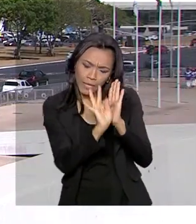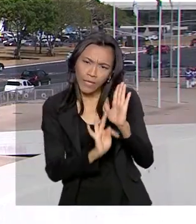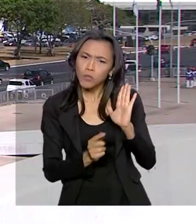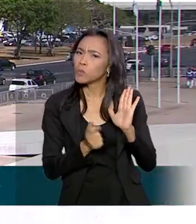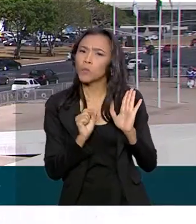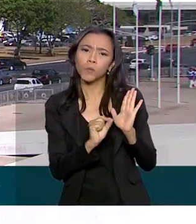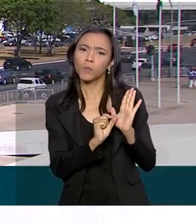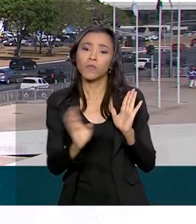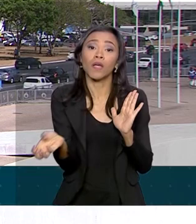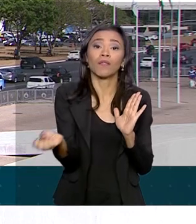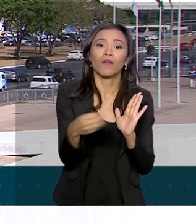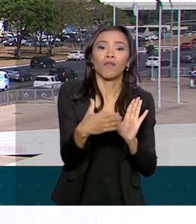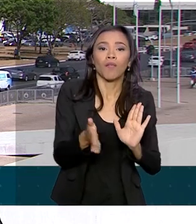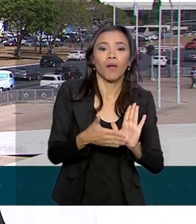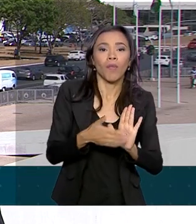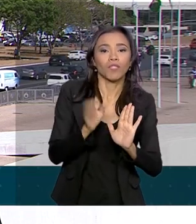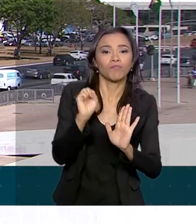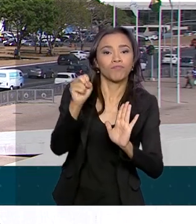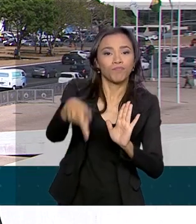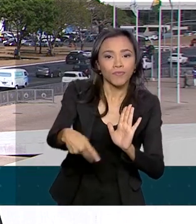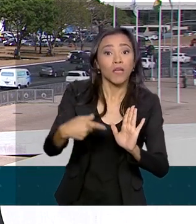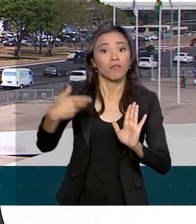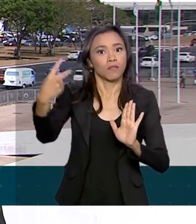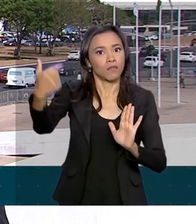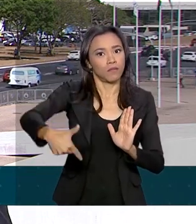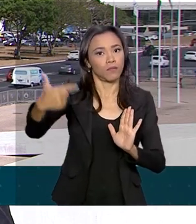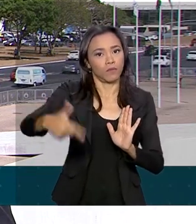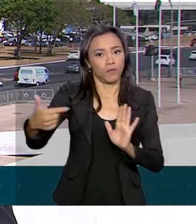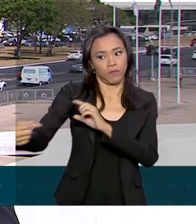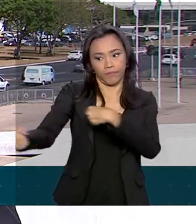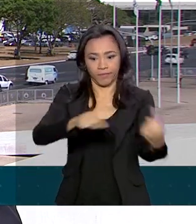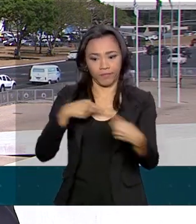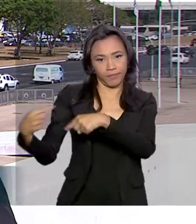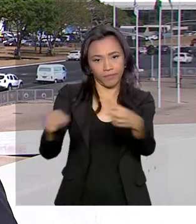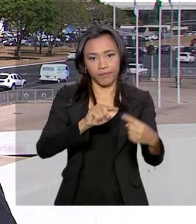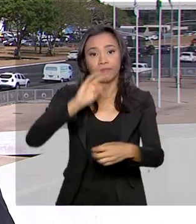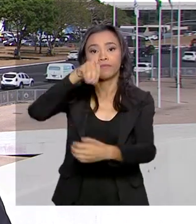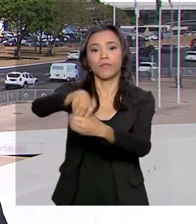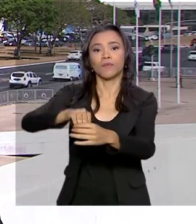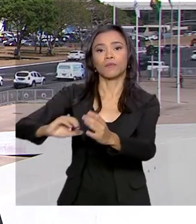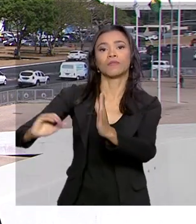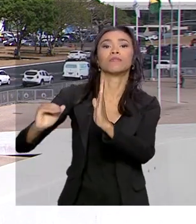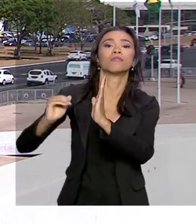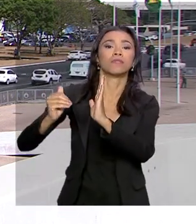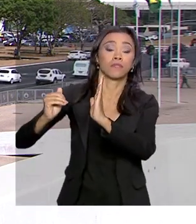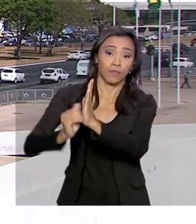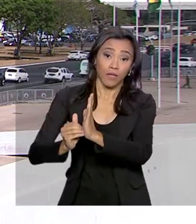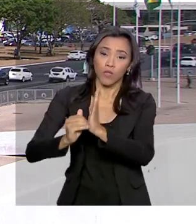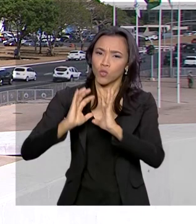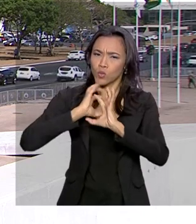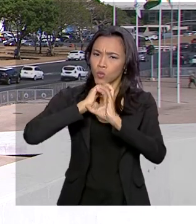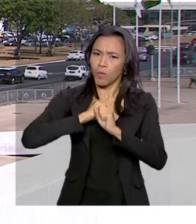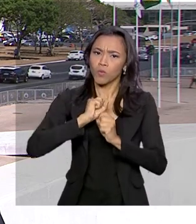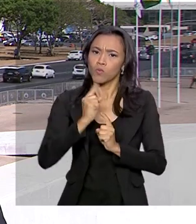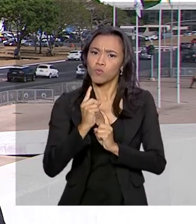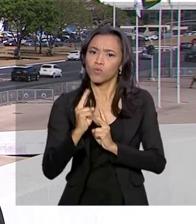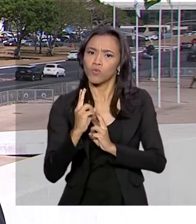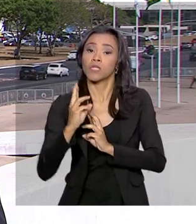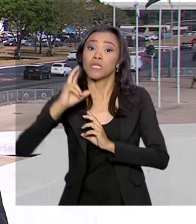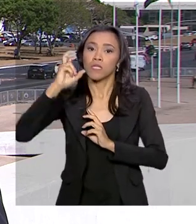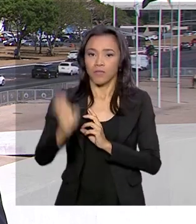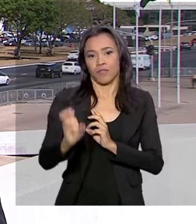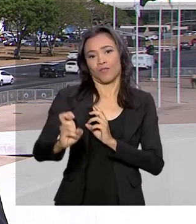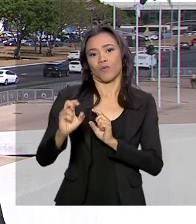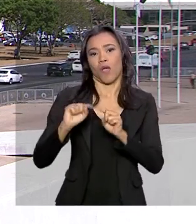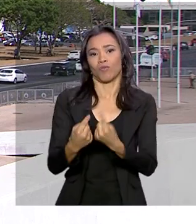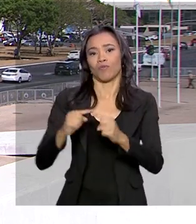Previdência passa hoje pela segunda sessão de debates no Plenário do Senado. Ao todo, serão cinco sessões como esta, até que o texto